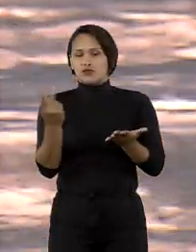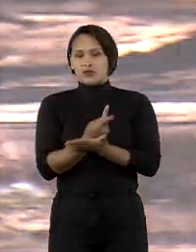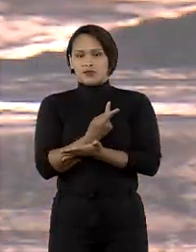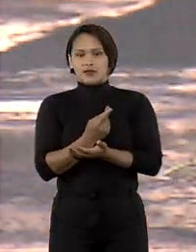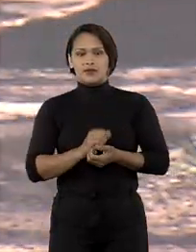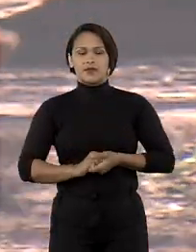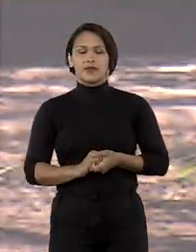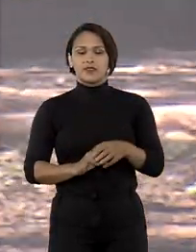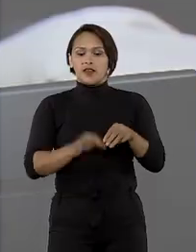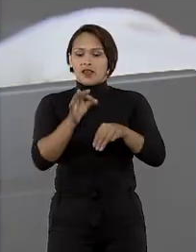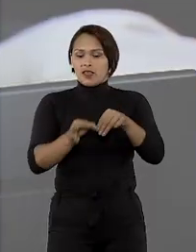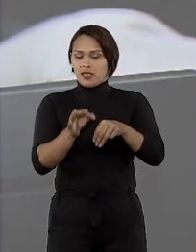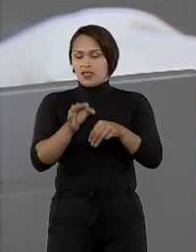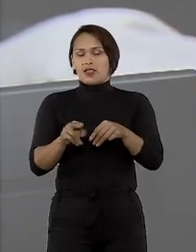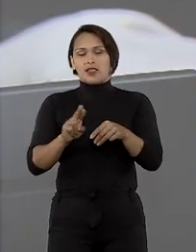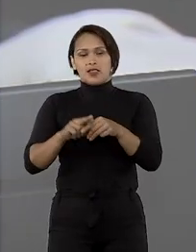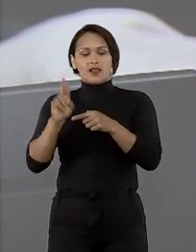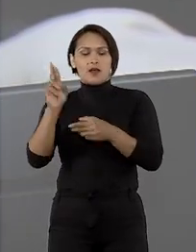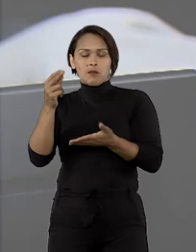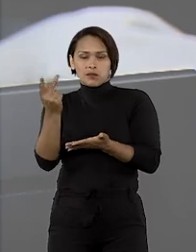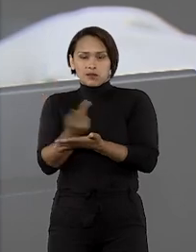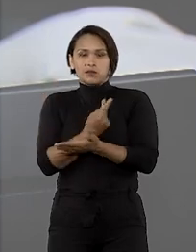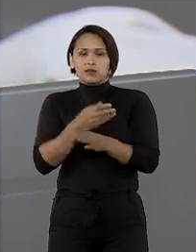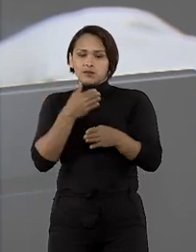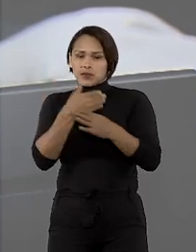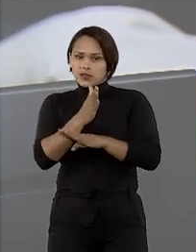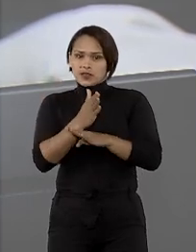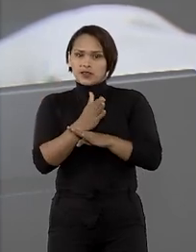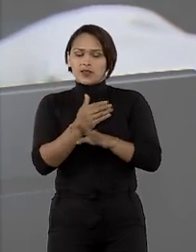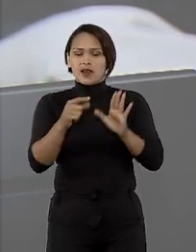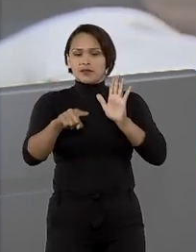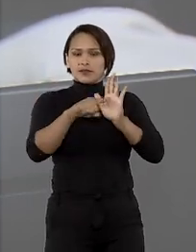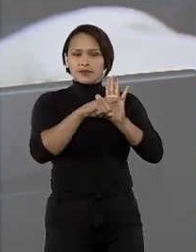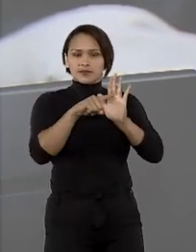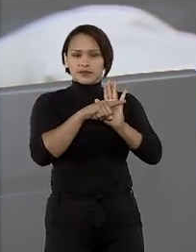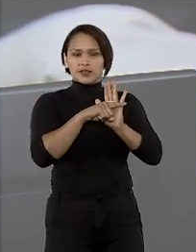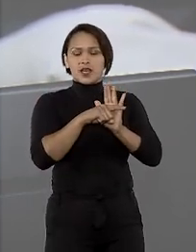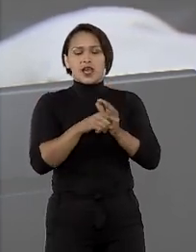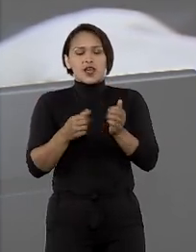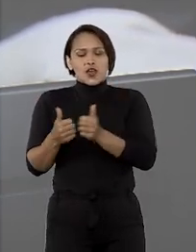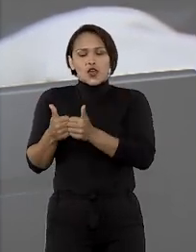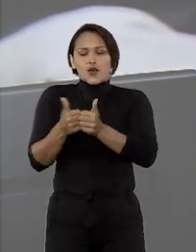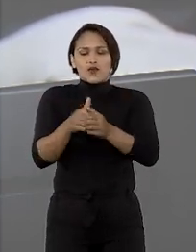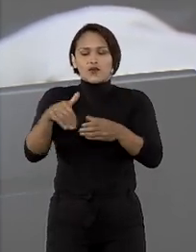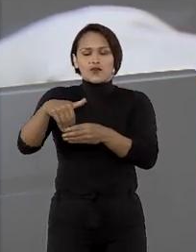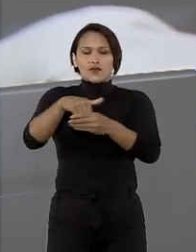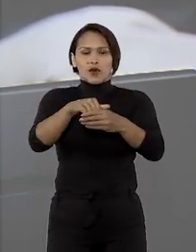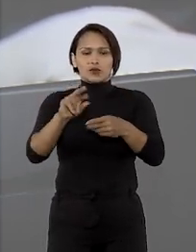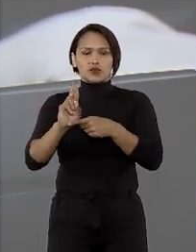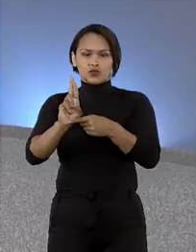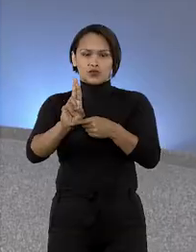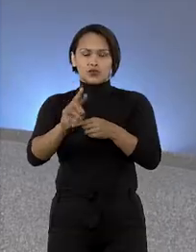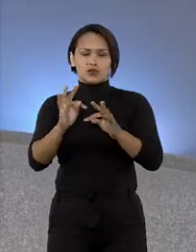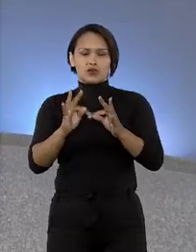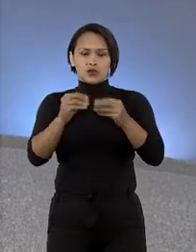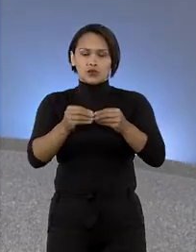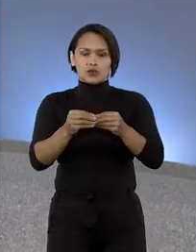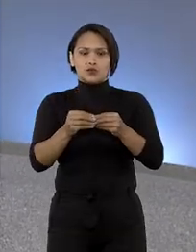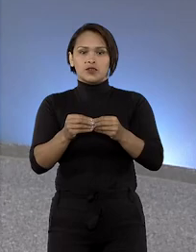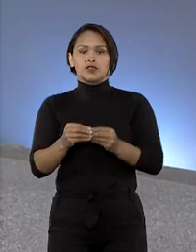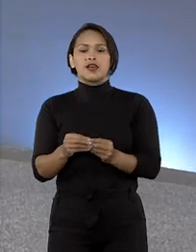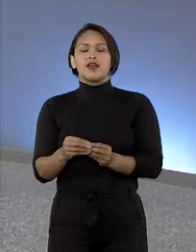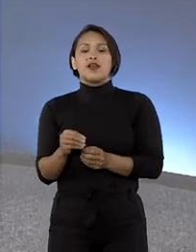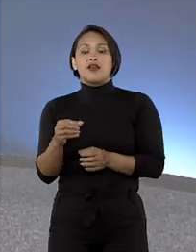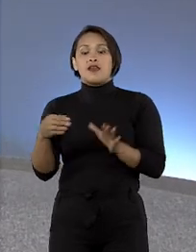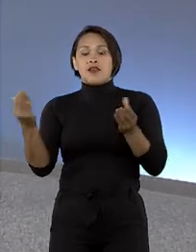Nancy Andrigue julgou procedente à ação negativa de paternidade, tendo o voto seguido pela turma. Operação